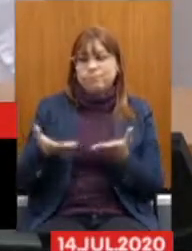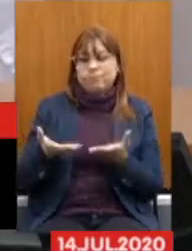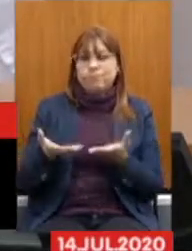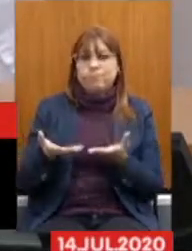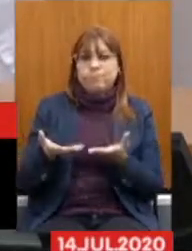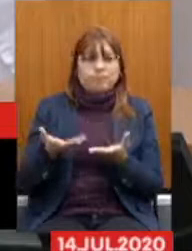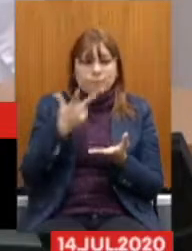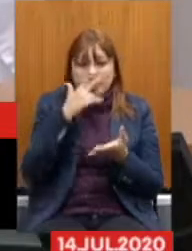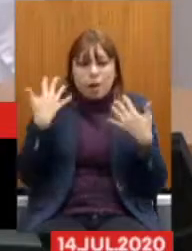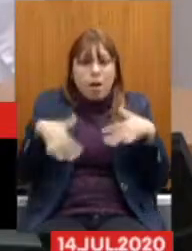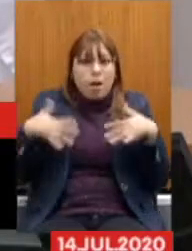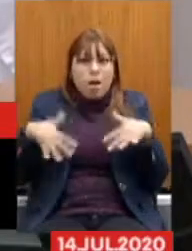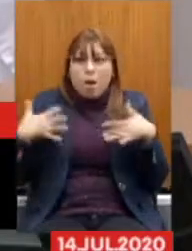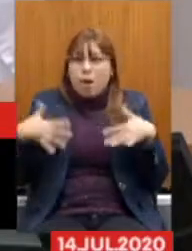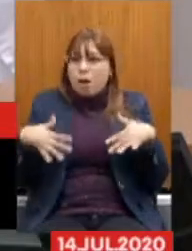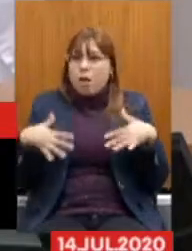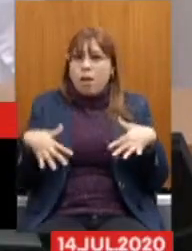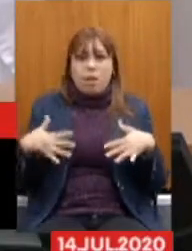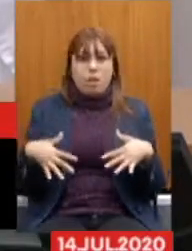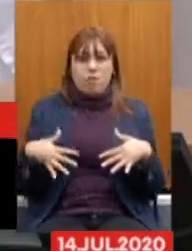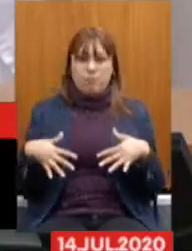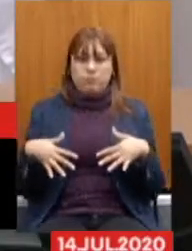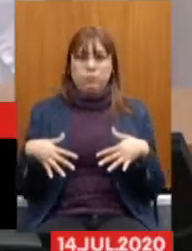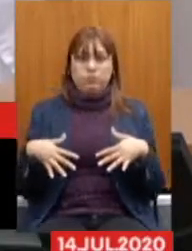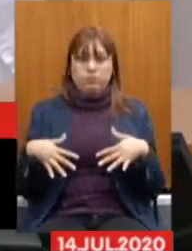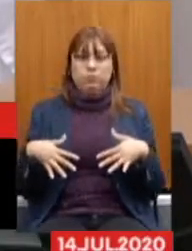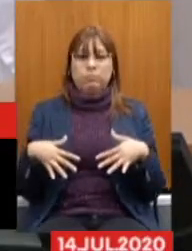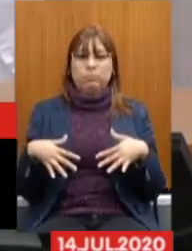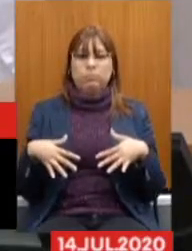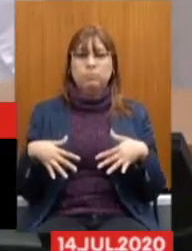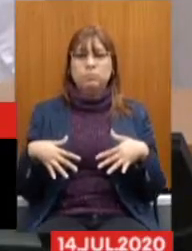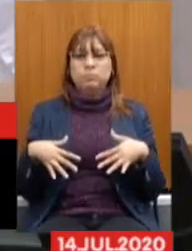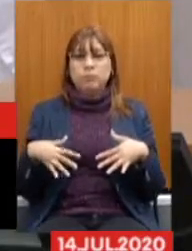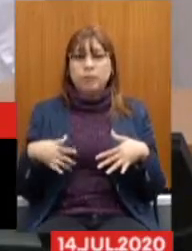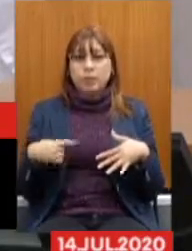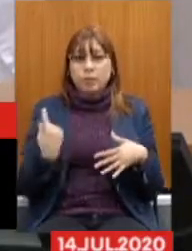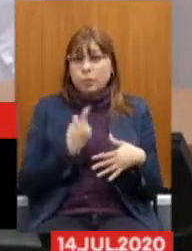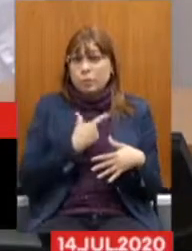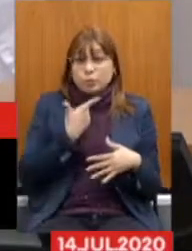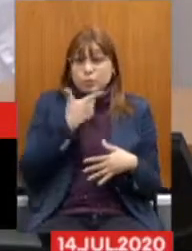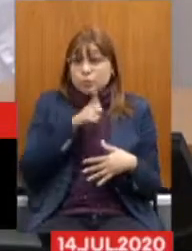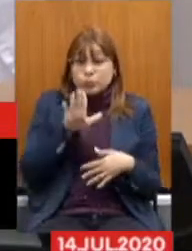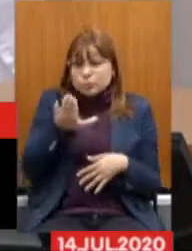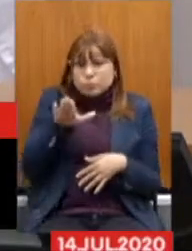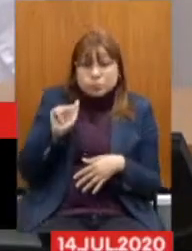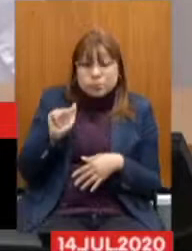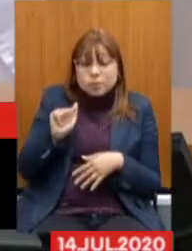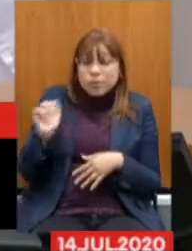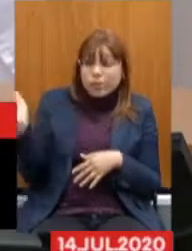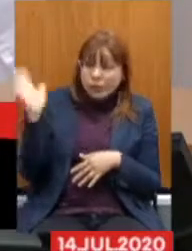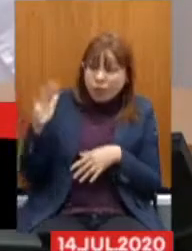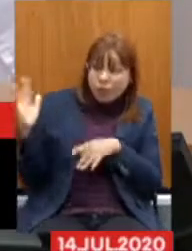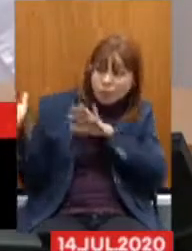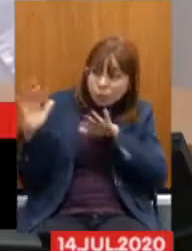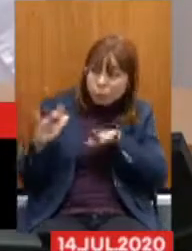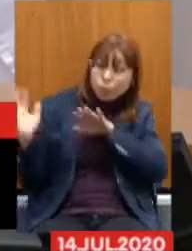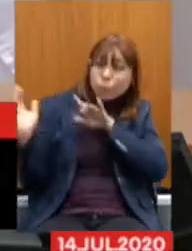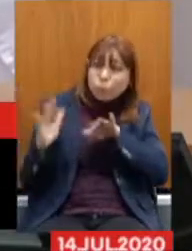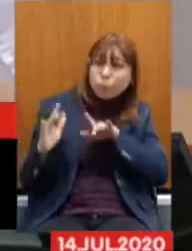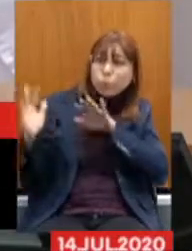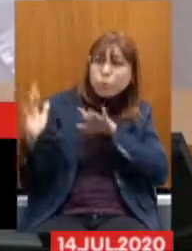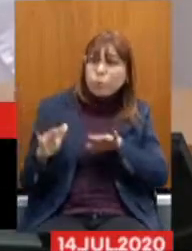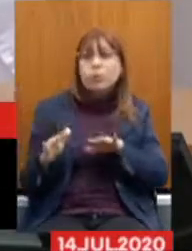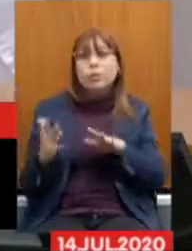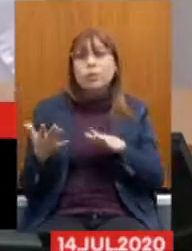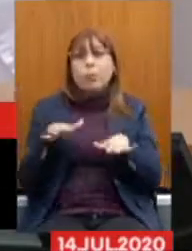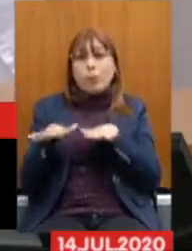públicos Está em desespero E aí A gente não tem condições De chamar a categoria Para as ruas Agora Exatamente pelo motivo